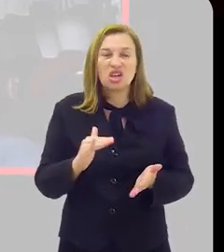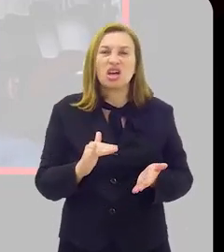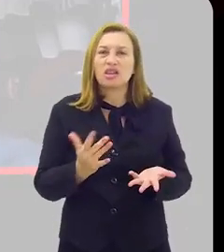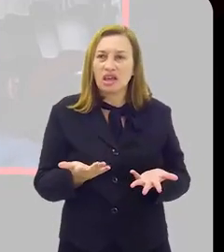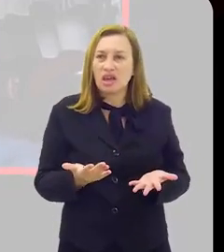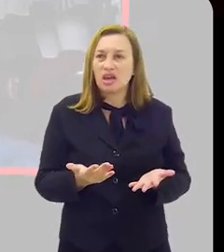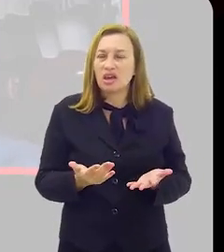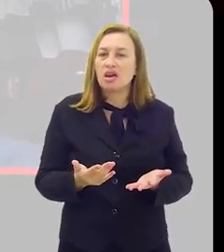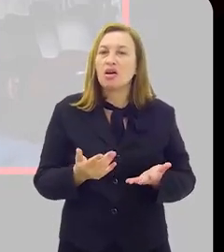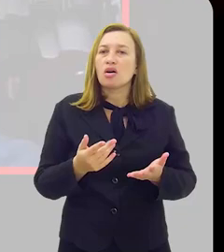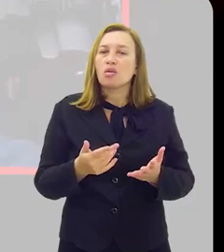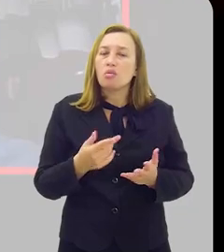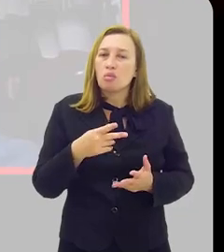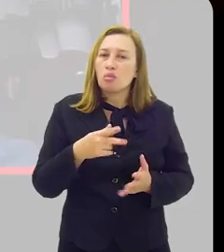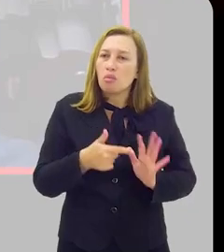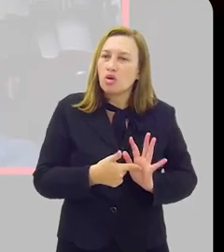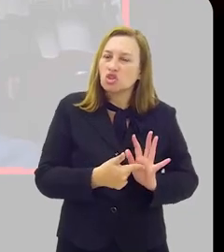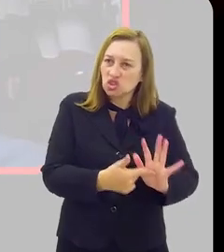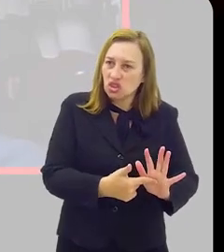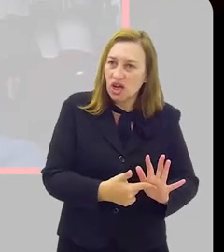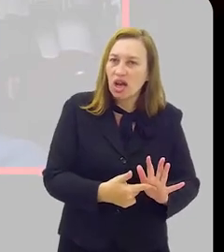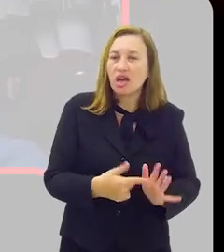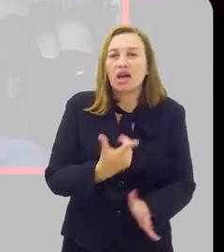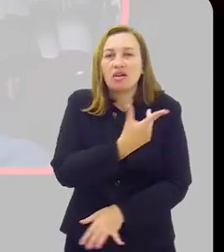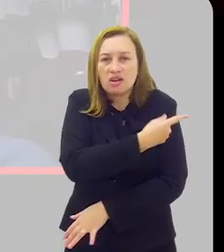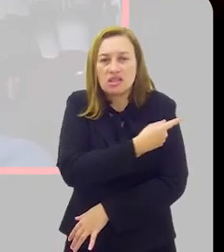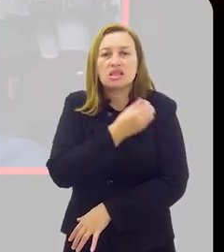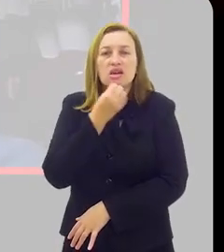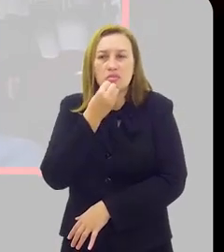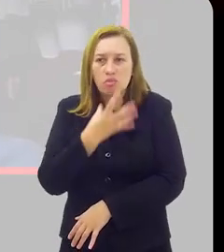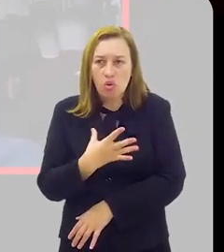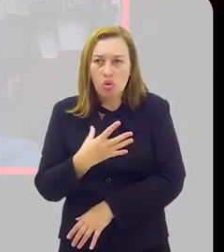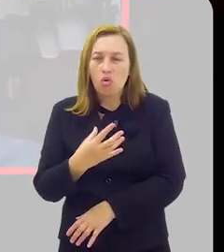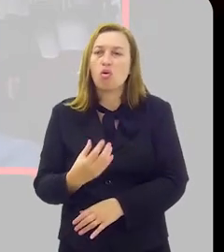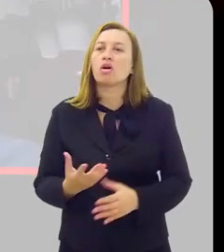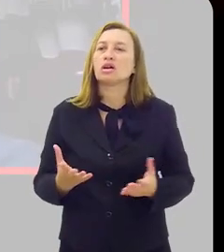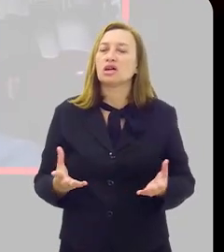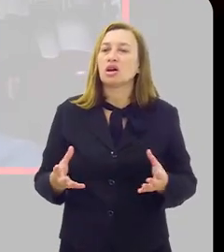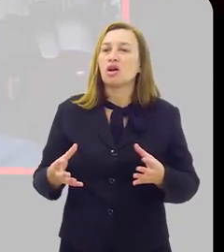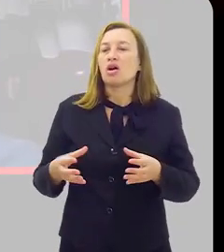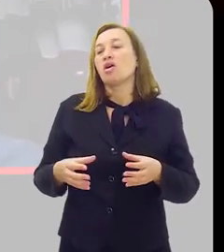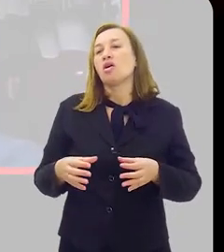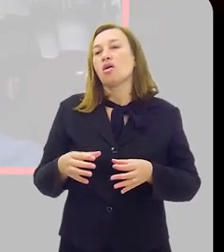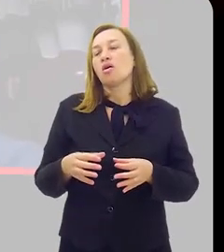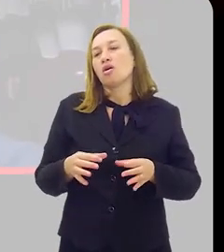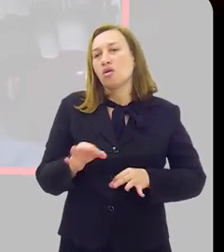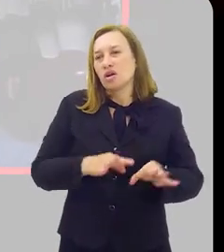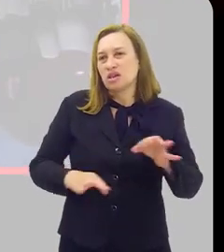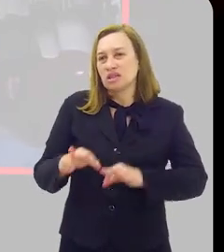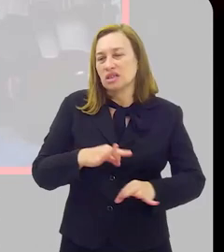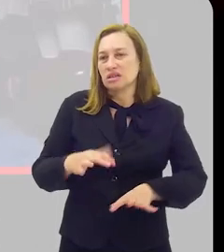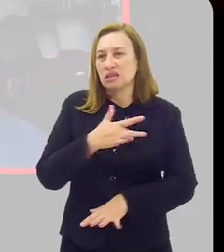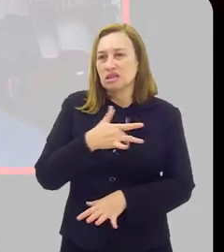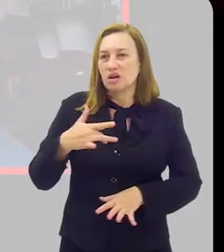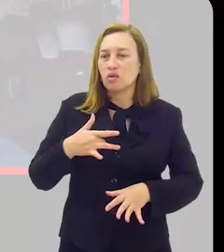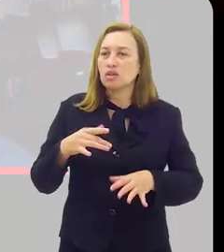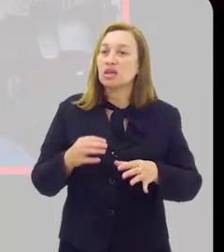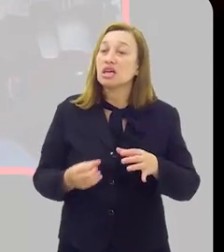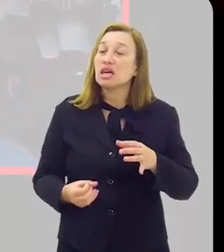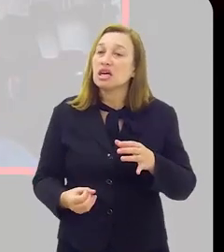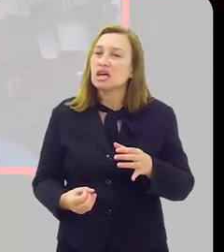desmentir fake news, né? Então, a Organização Mundial da Saúde criou um departamento de combate à